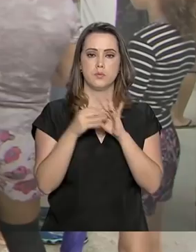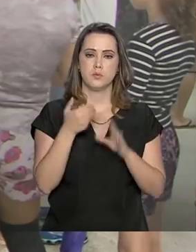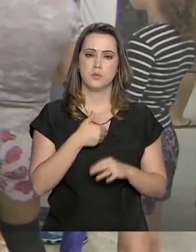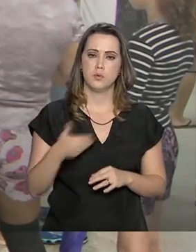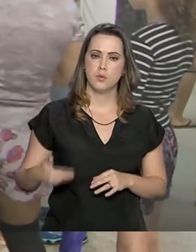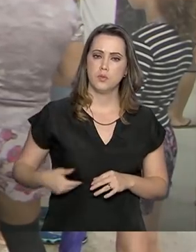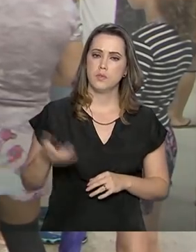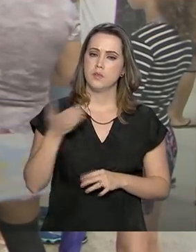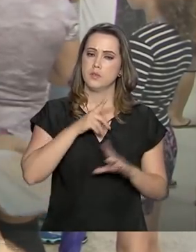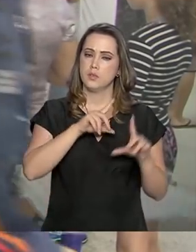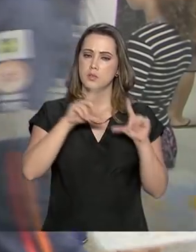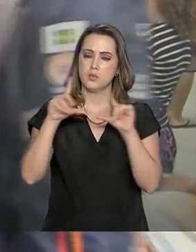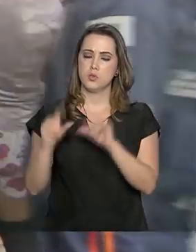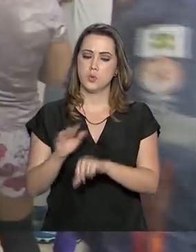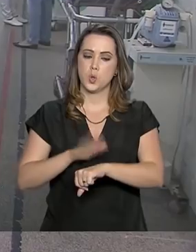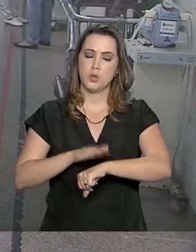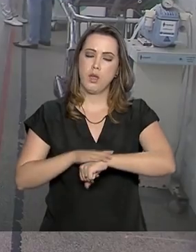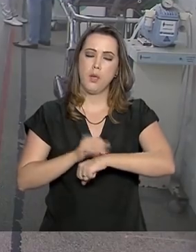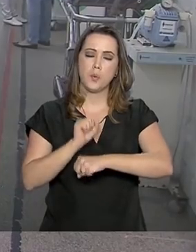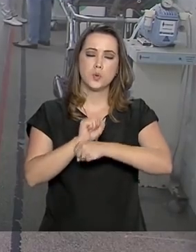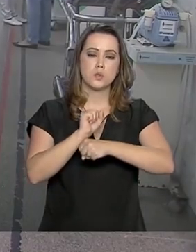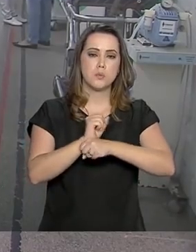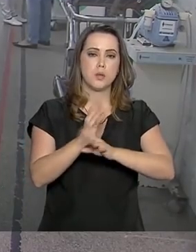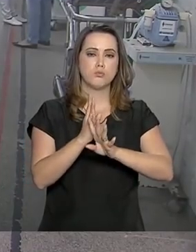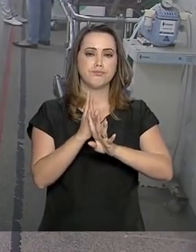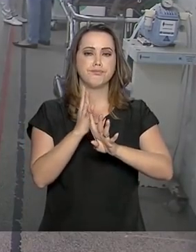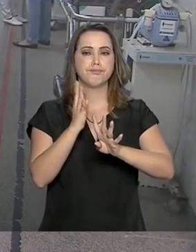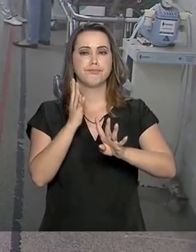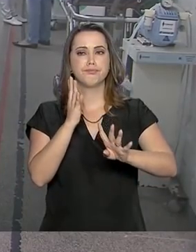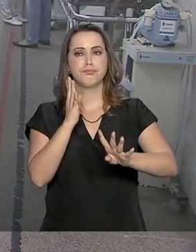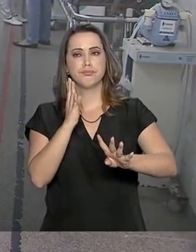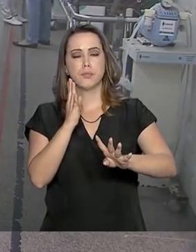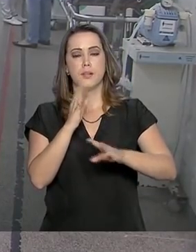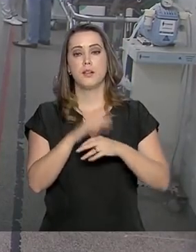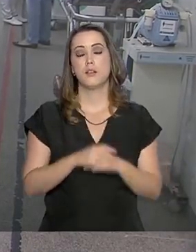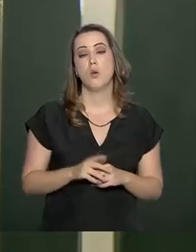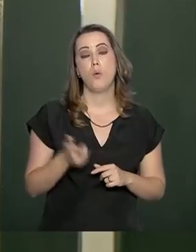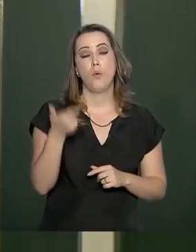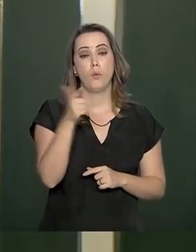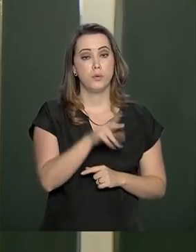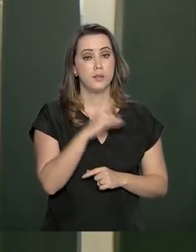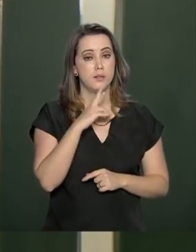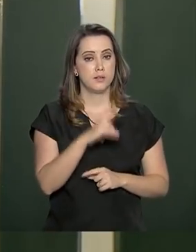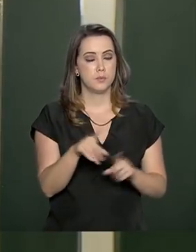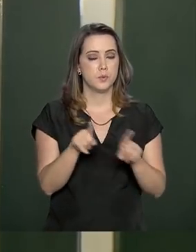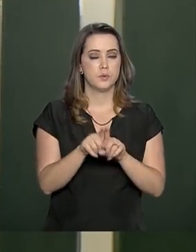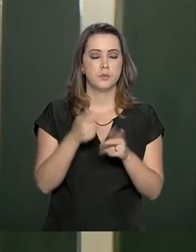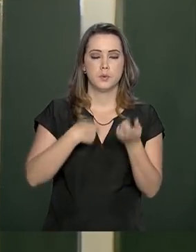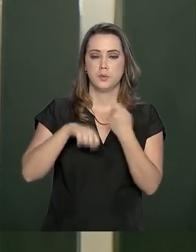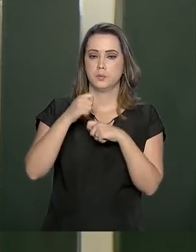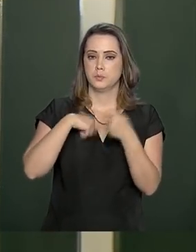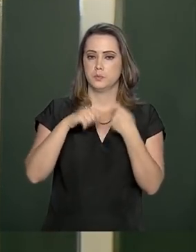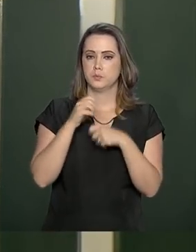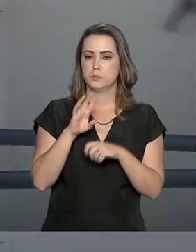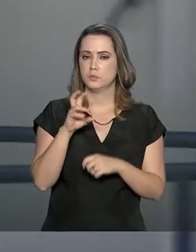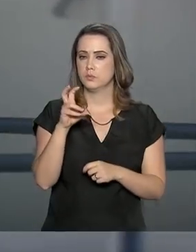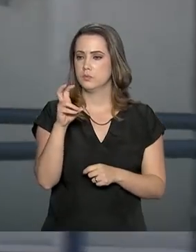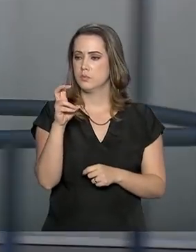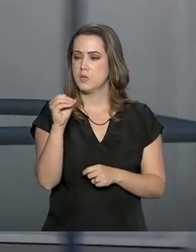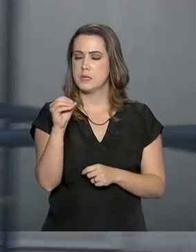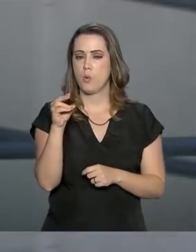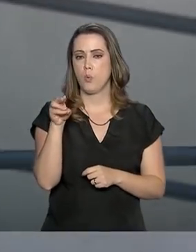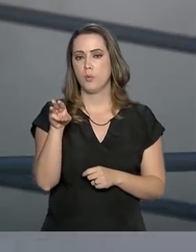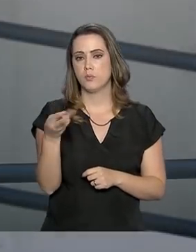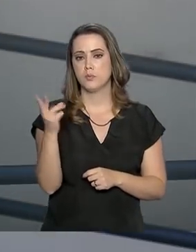o governo prevê a redução de tempo de espera na fila por atendimento. Outro resultado é economizar cerca de R$ 50